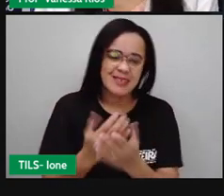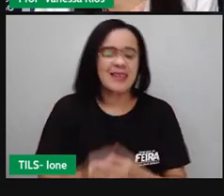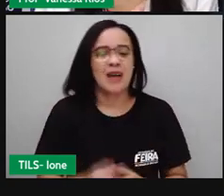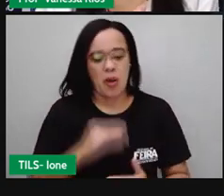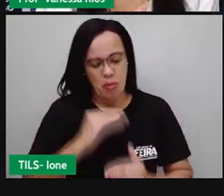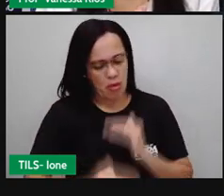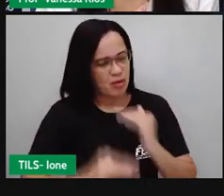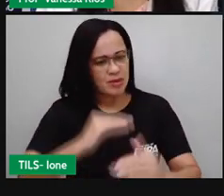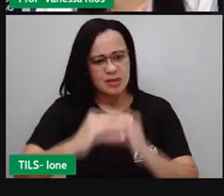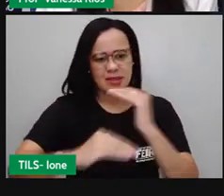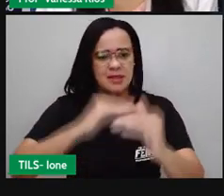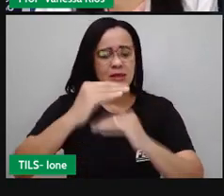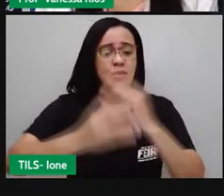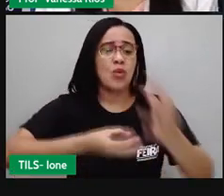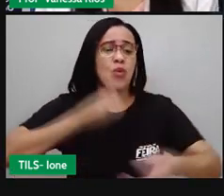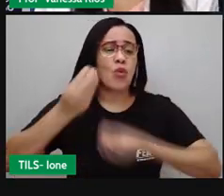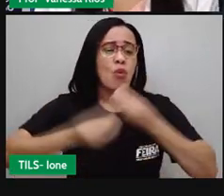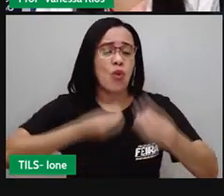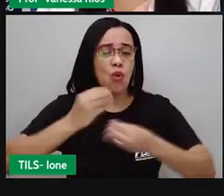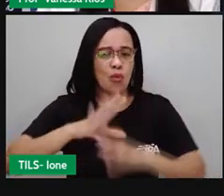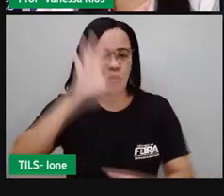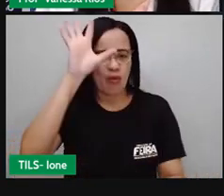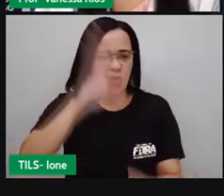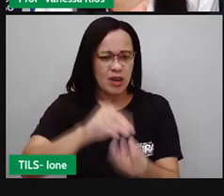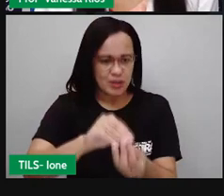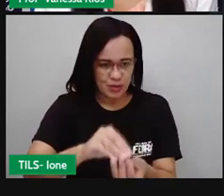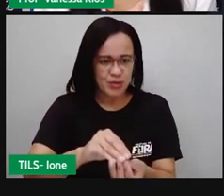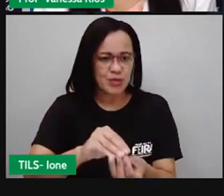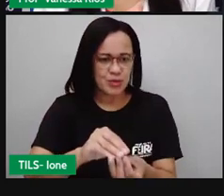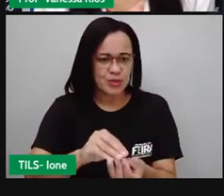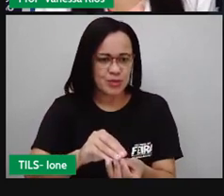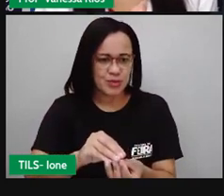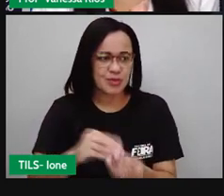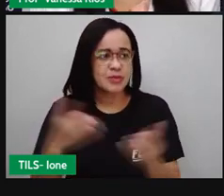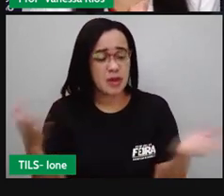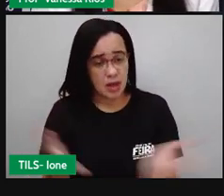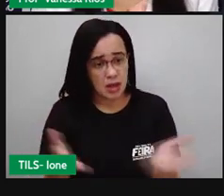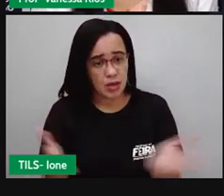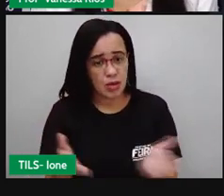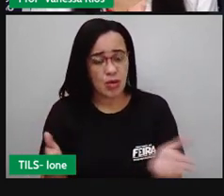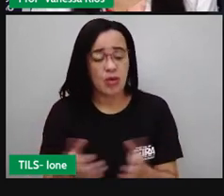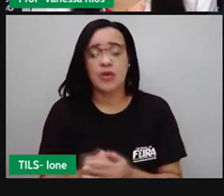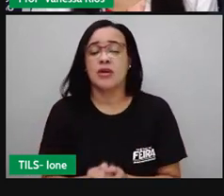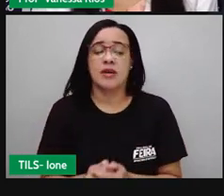Pró descreveu aí resumidamente é justamente a produção da urina.